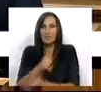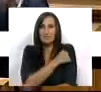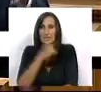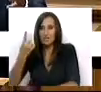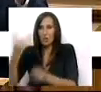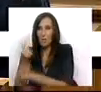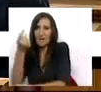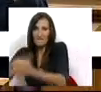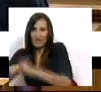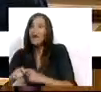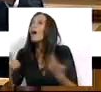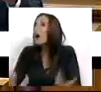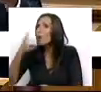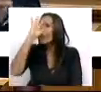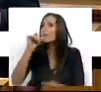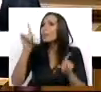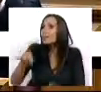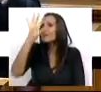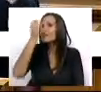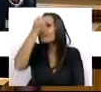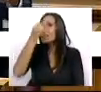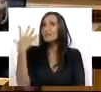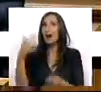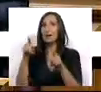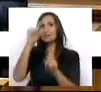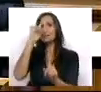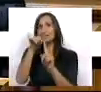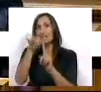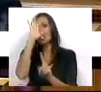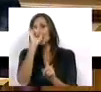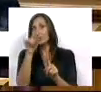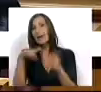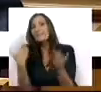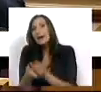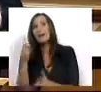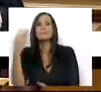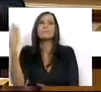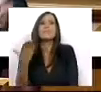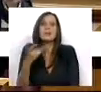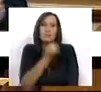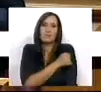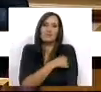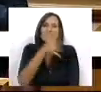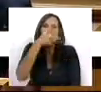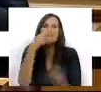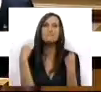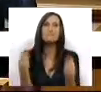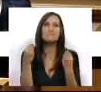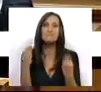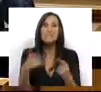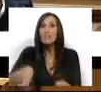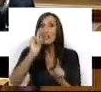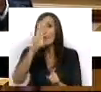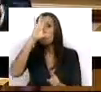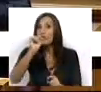O Governo até se chega a esquecer que compete ao Estado garantir o direito à habitação. Isto é triste, Sr. Ministro. Isto é de um